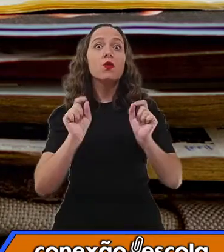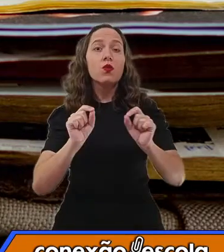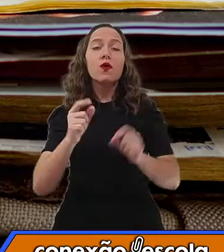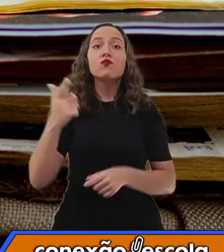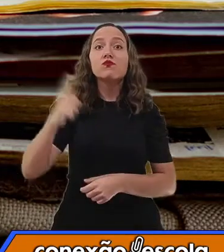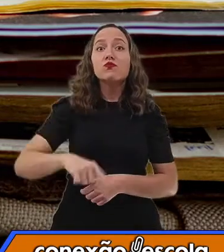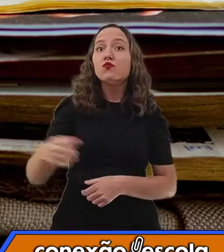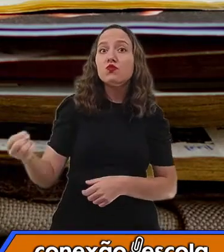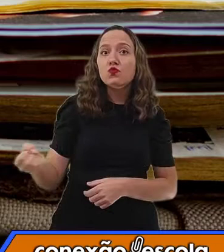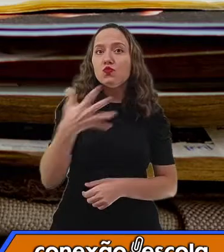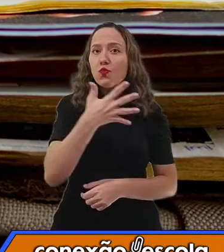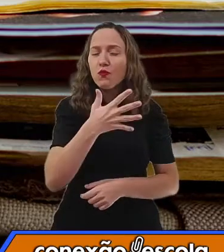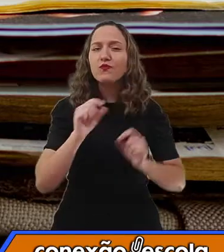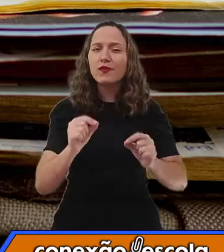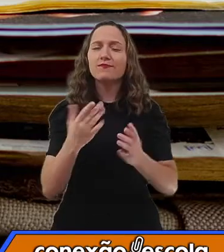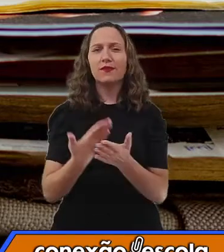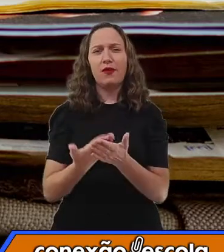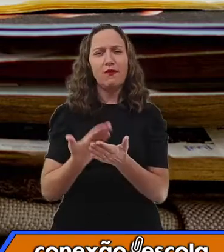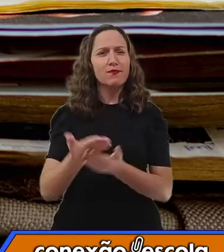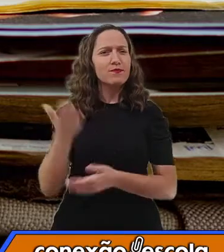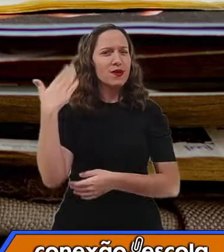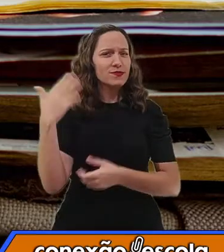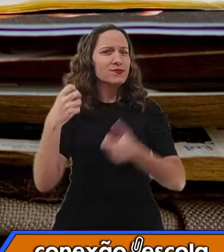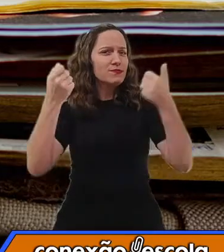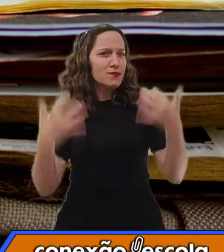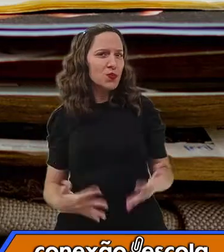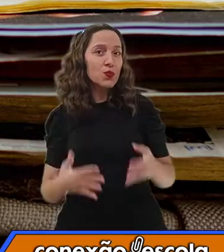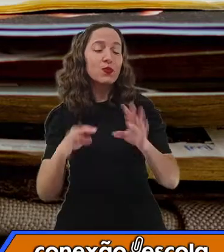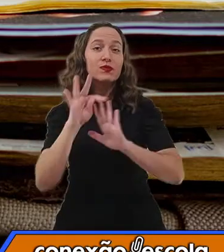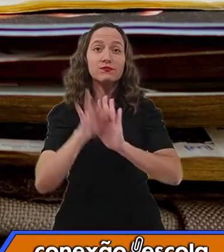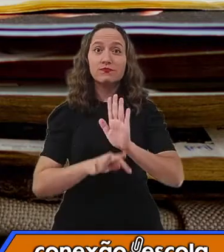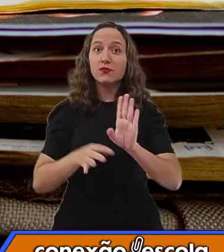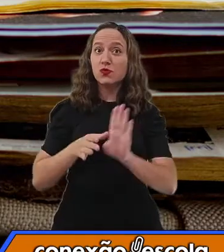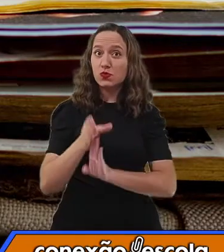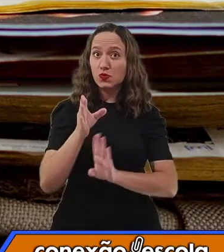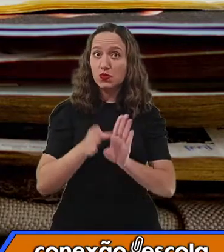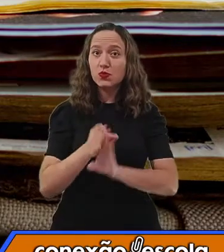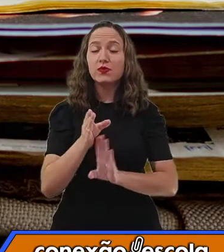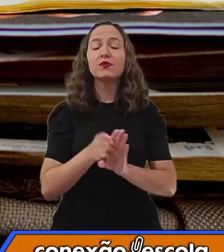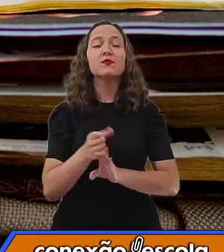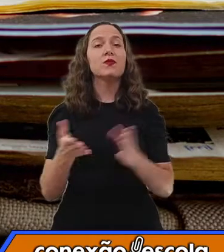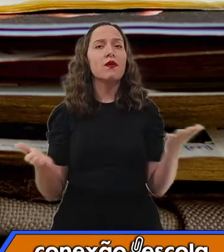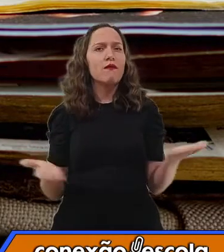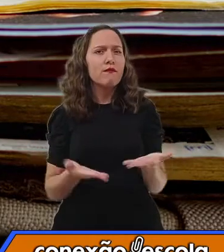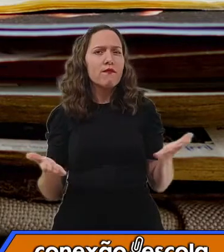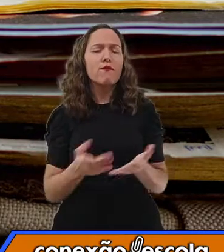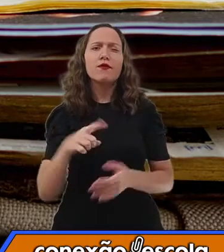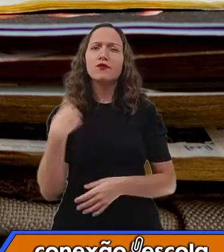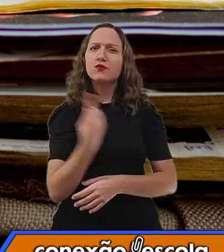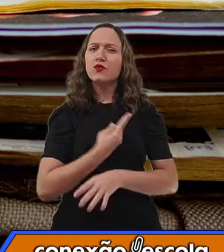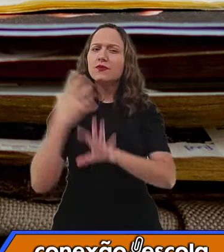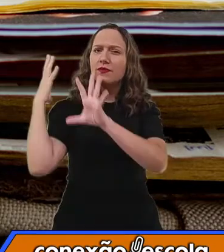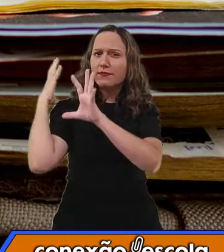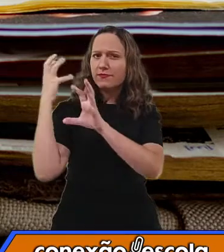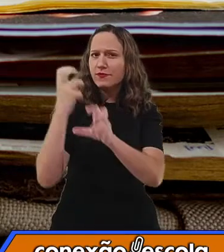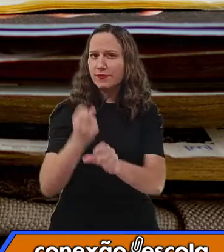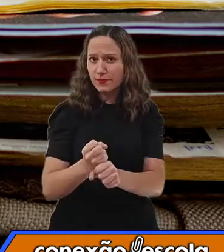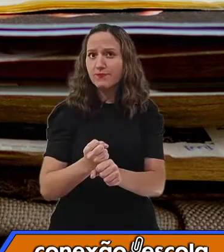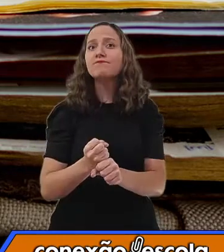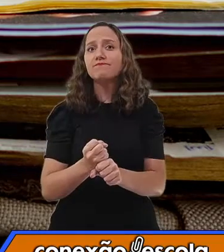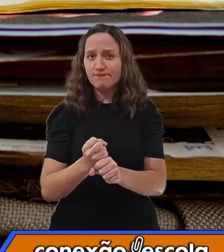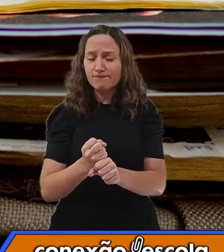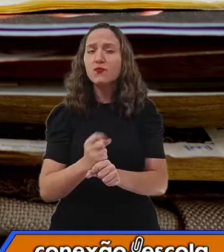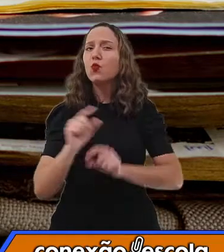instrucional. Na última aula, nós vimos, né, sobre texto instrucional, vamos fazer uma revisão hoje